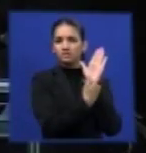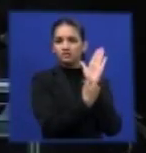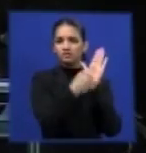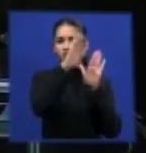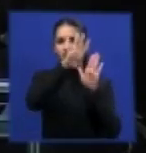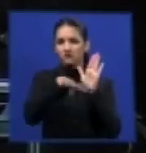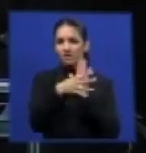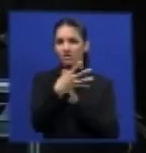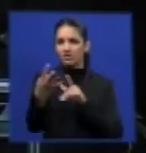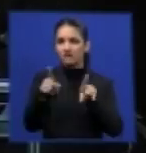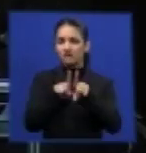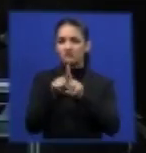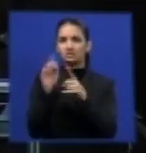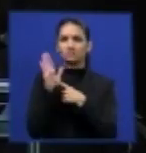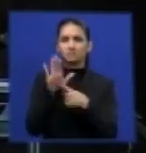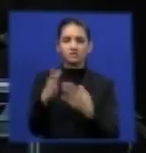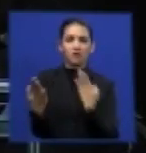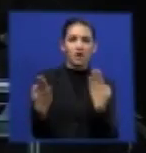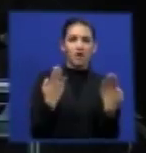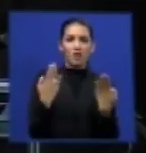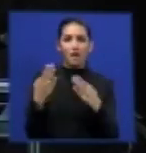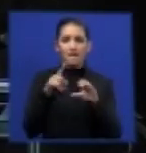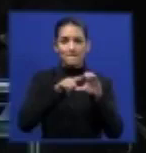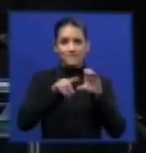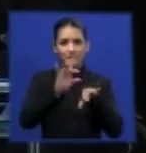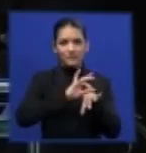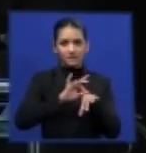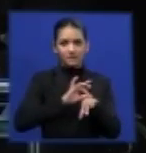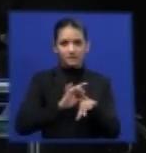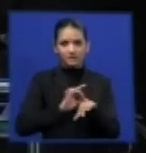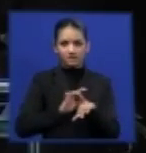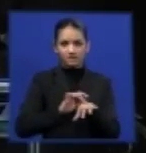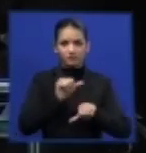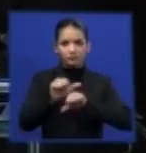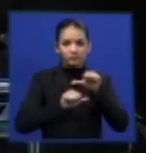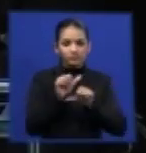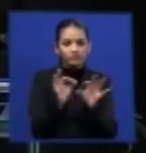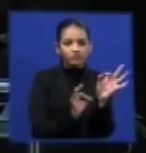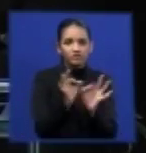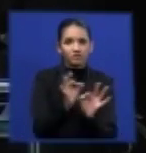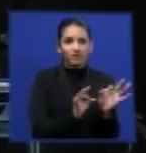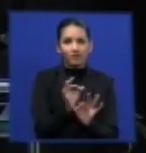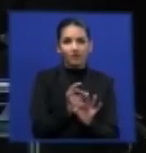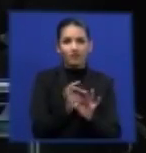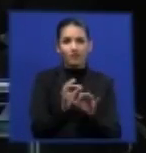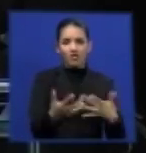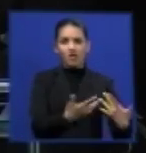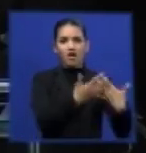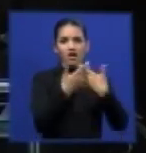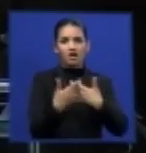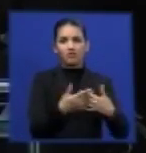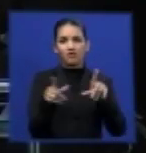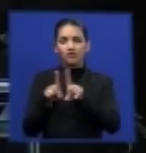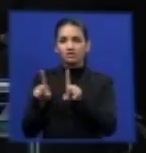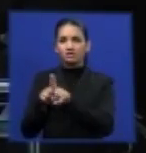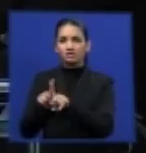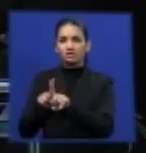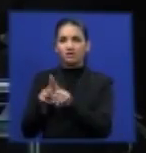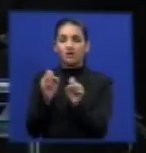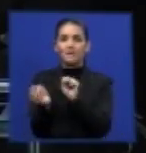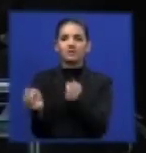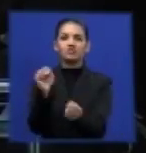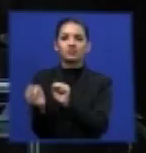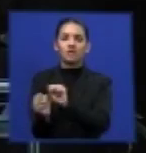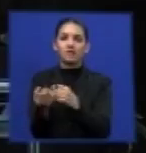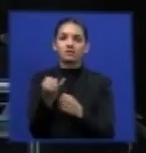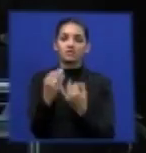a comparação do pneu reformado de caminhão e o pneu reformado de automóvel em comparação ao